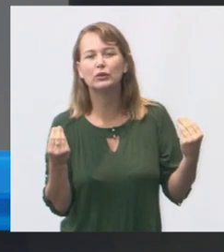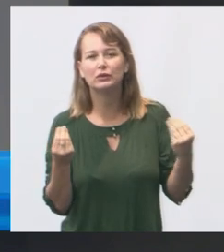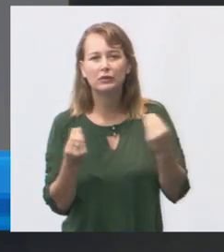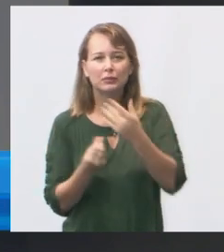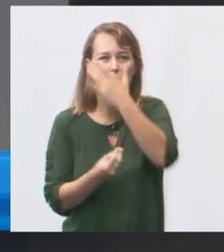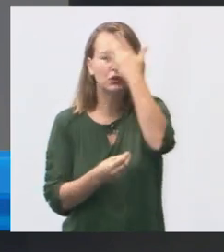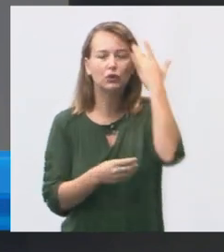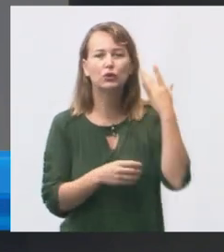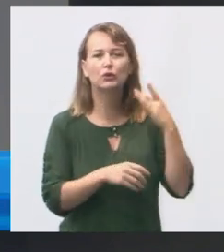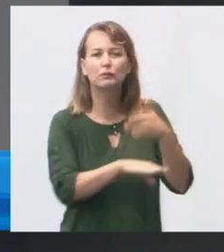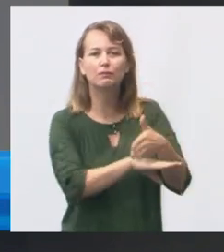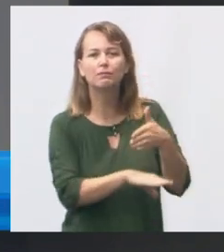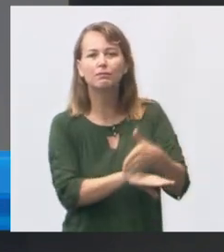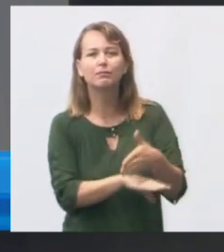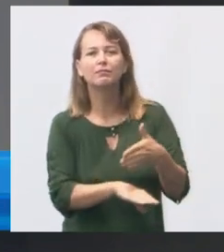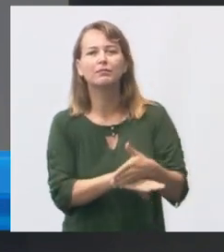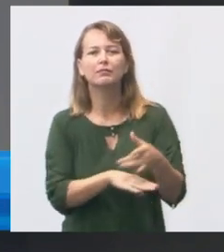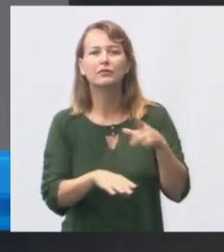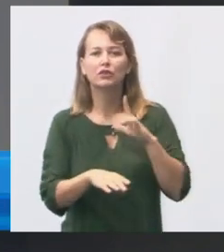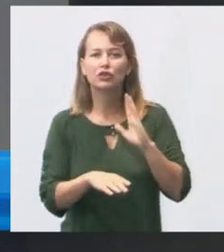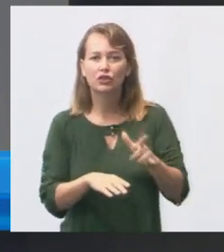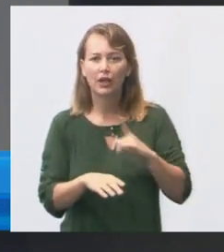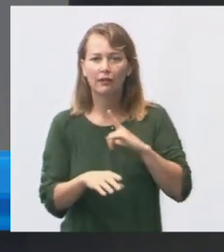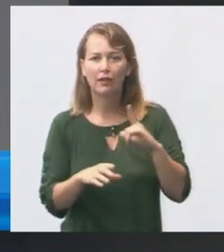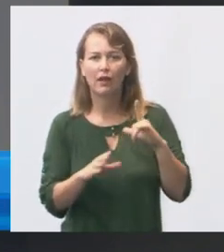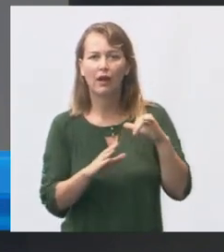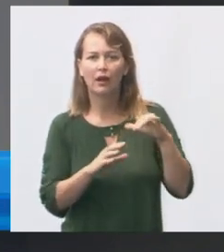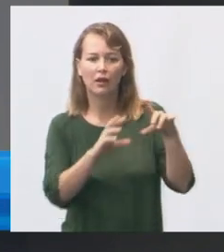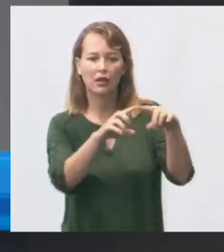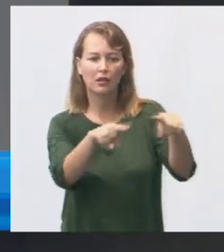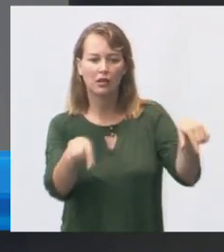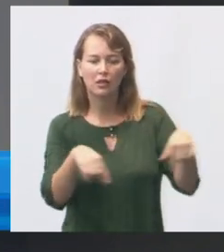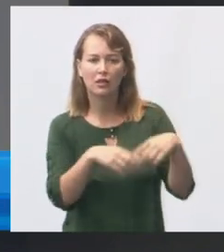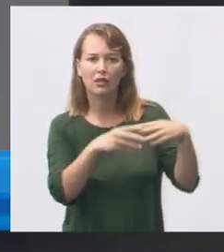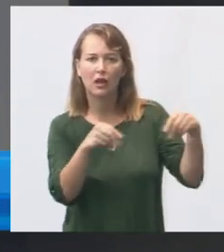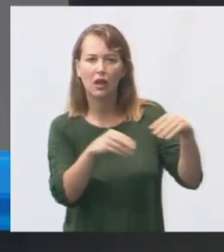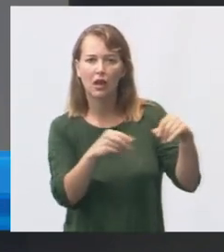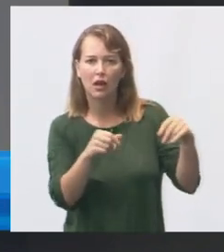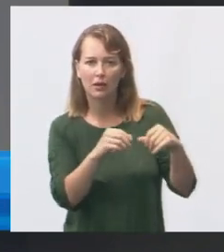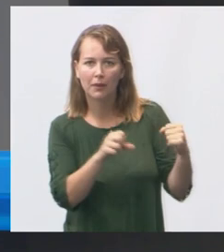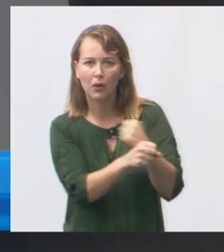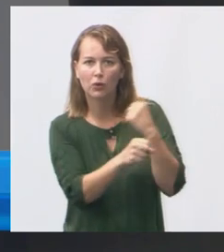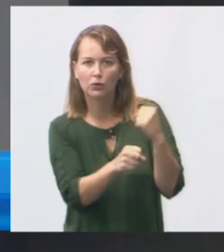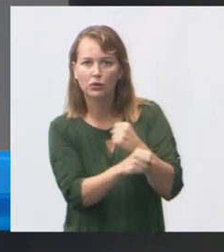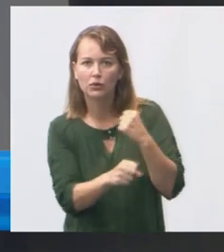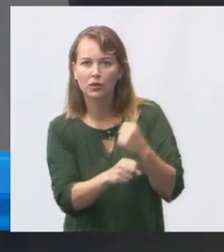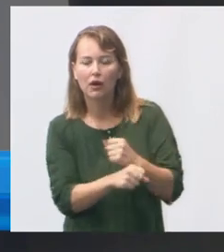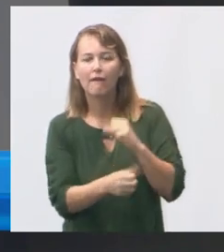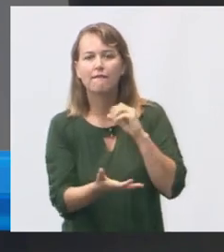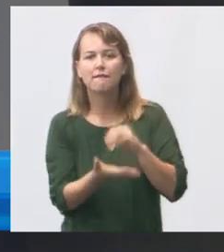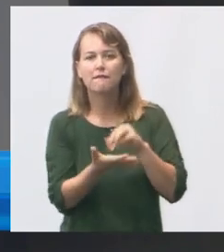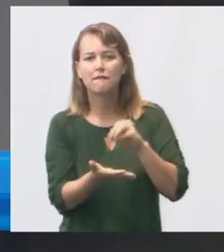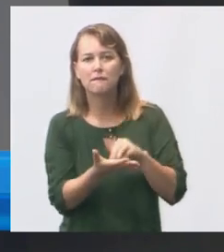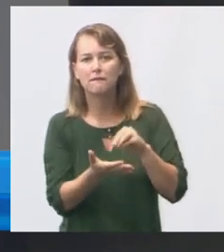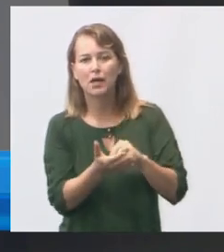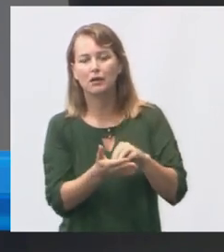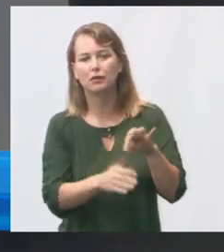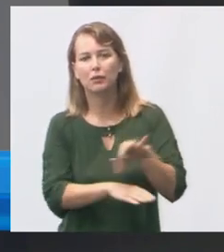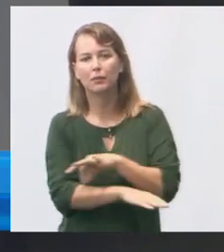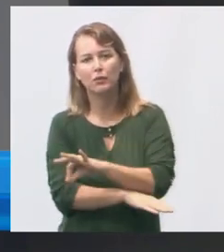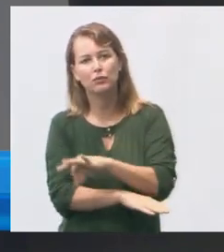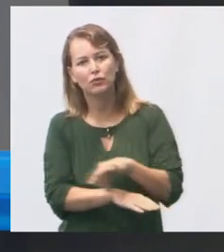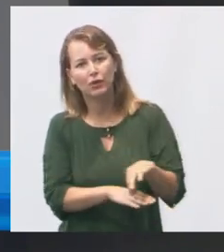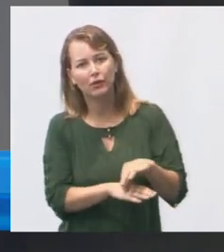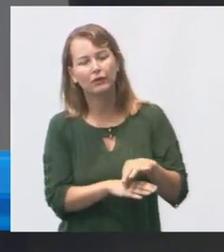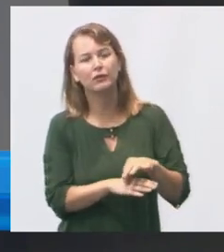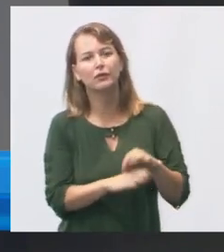já possui um terreno para construção e estão aguardando projeto para licitação então essa unidade de saúde ela tem que ser desativada e tem que